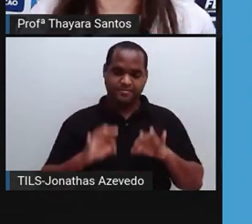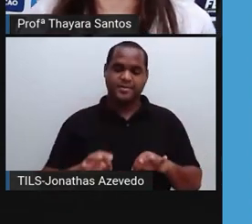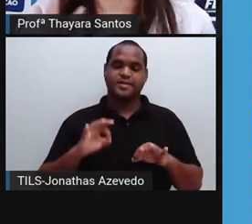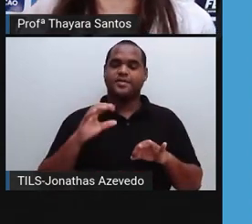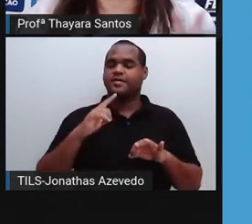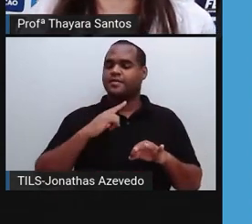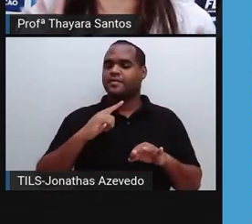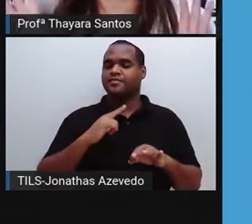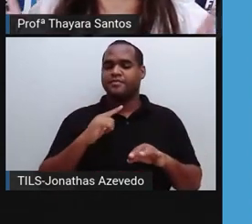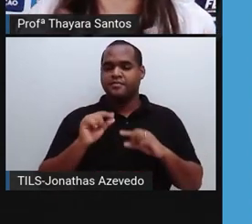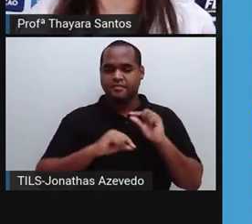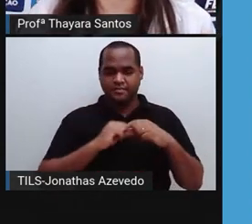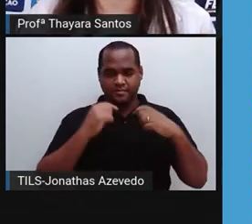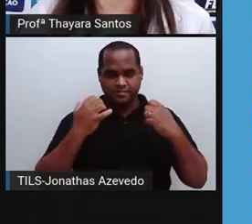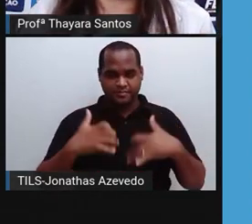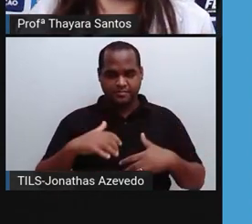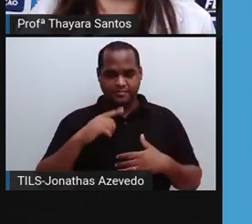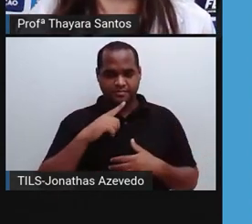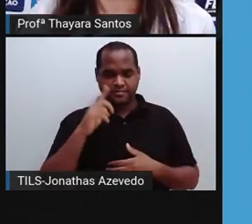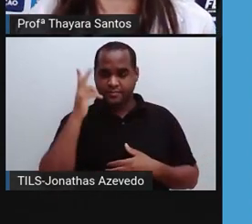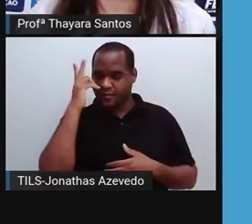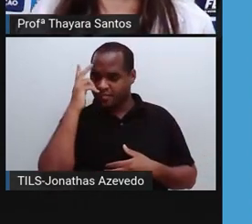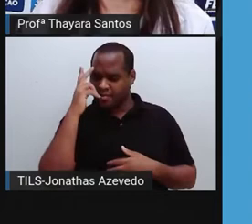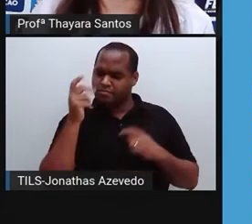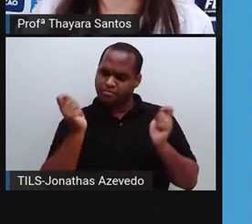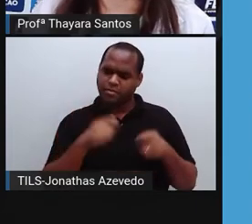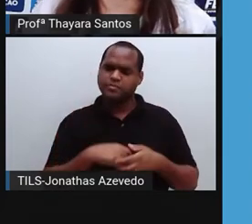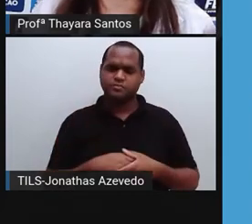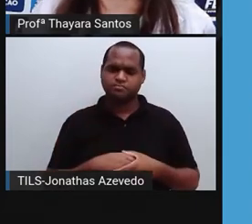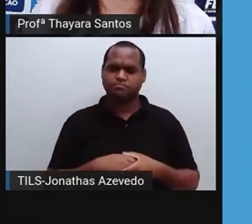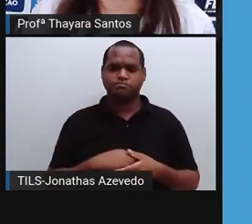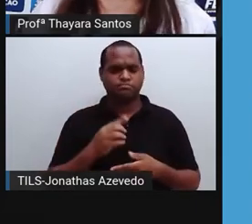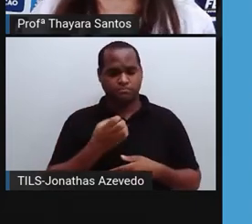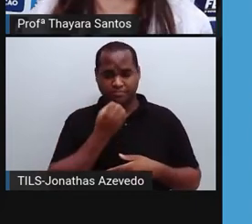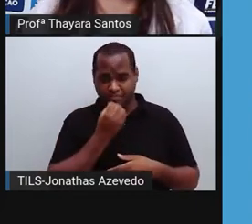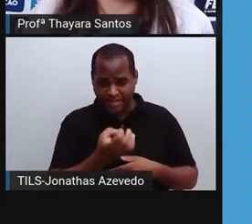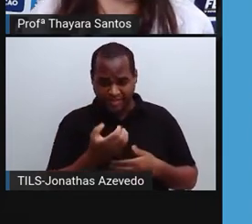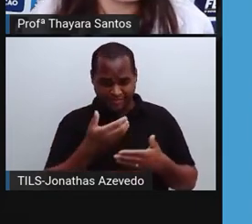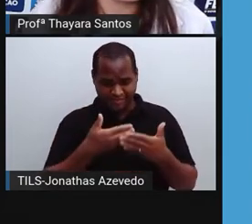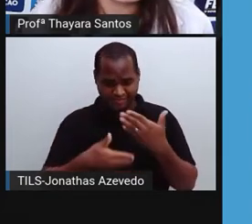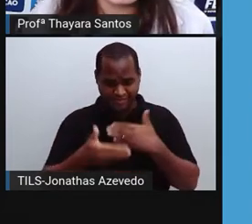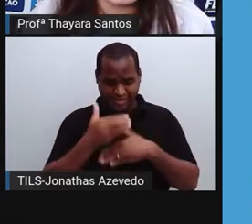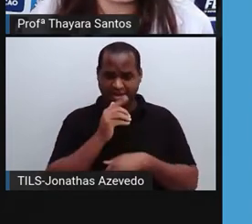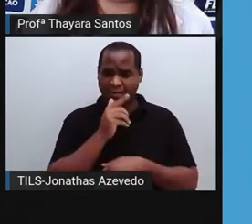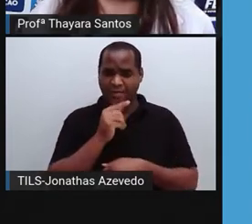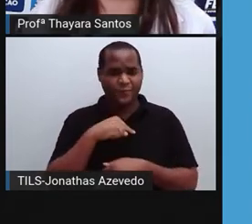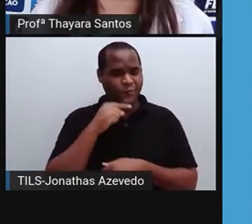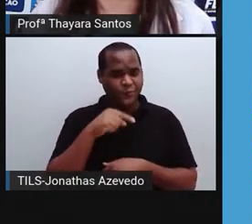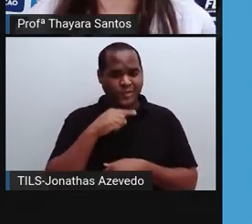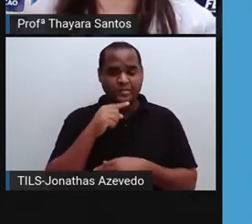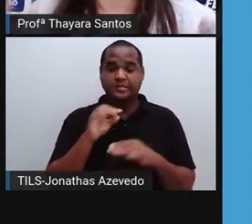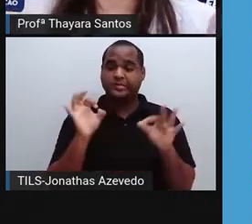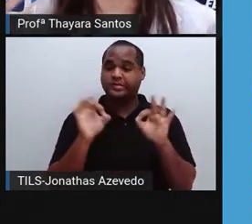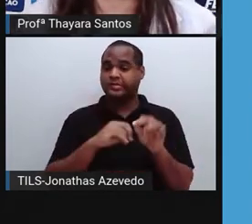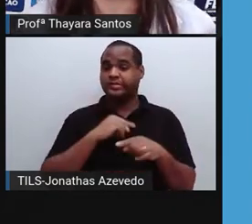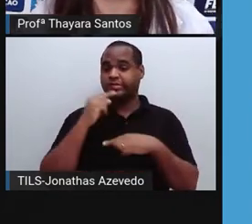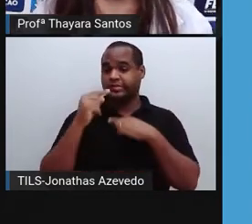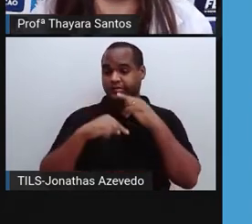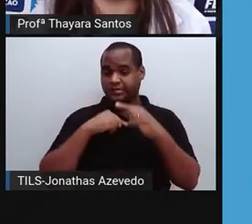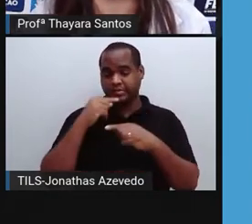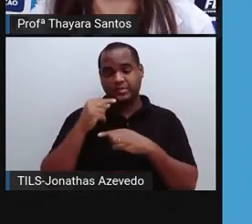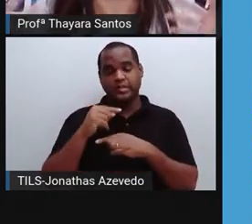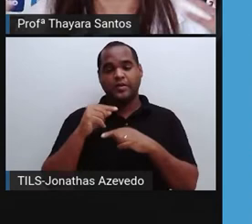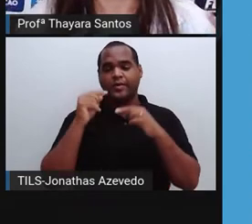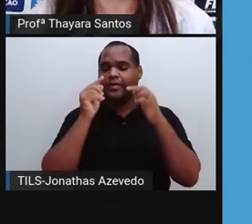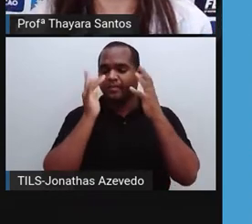ali no que é dentro do que a gente considera normal. Então, se a gente não tem uma reserva boa de água, a gente não vai conseguir fazer isso. Não vai conseguir suar como